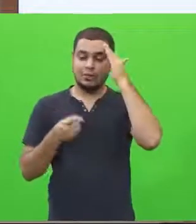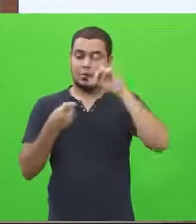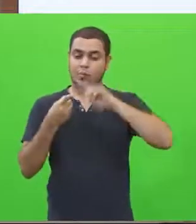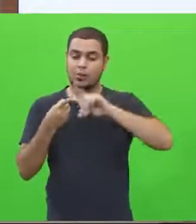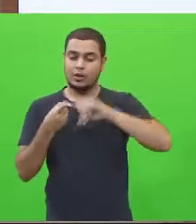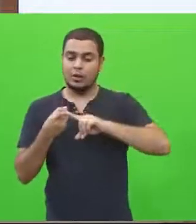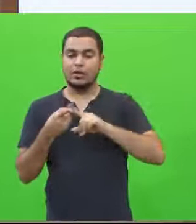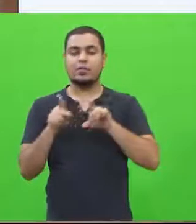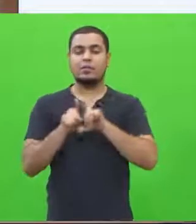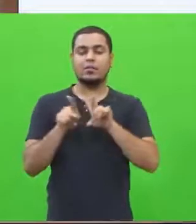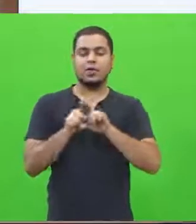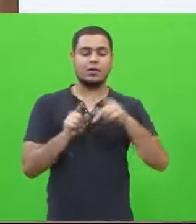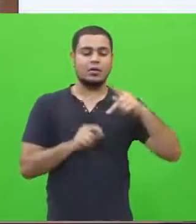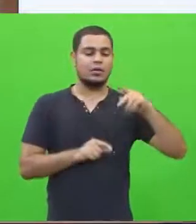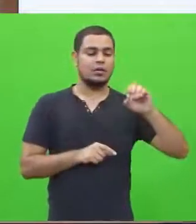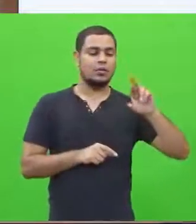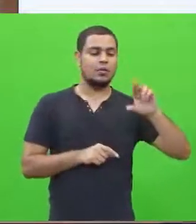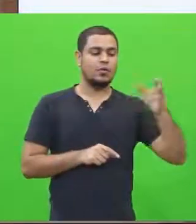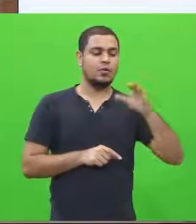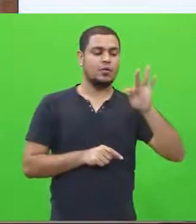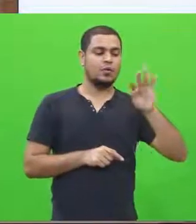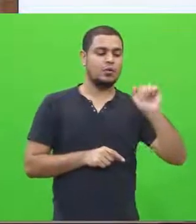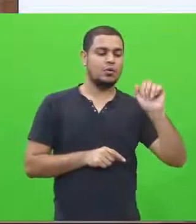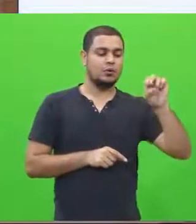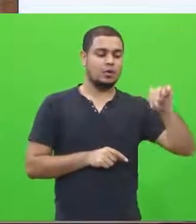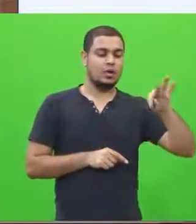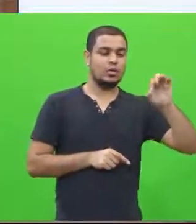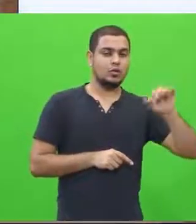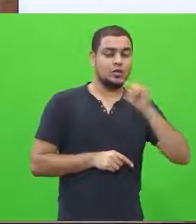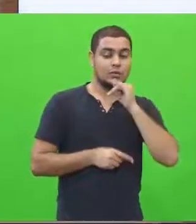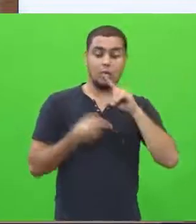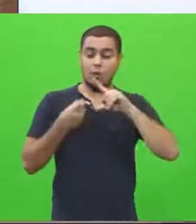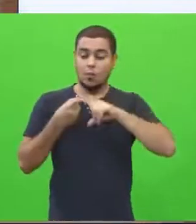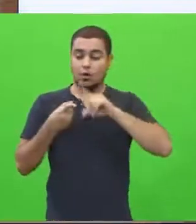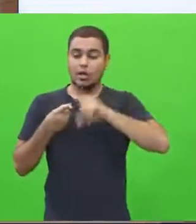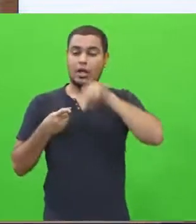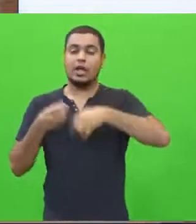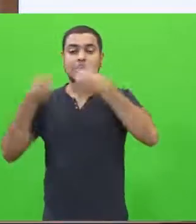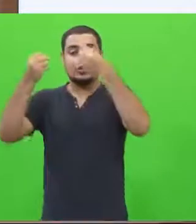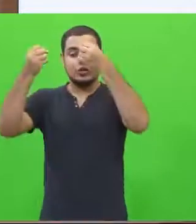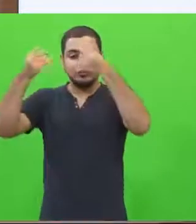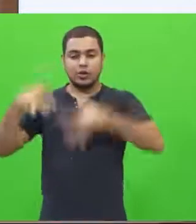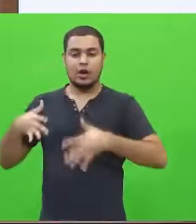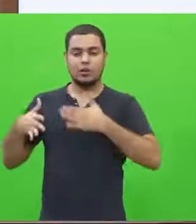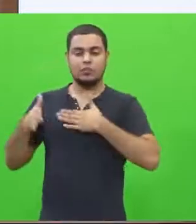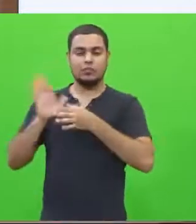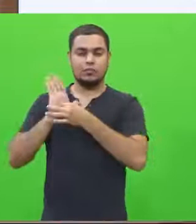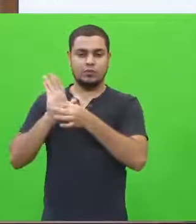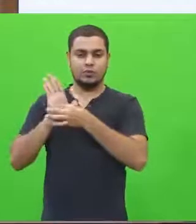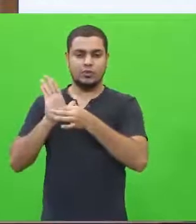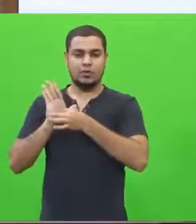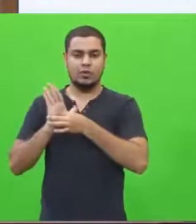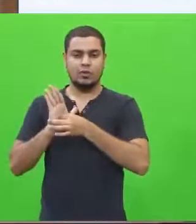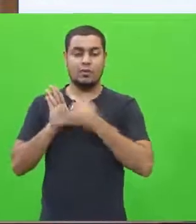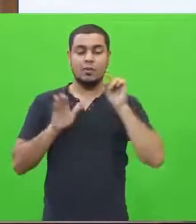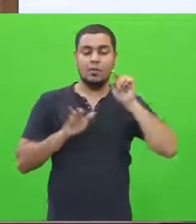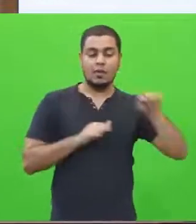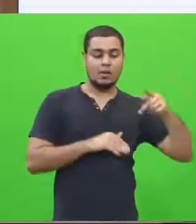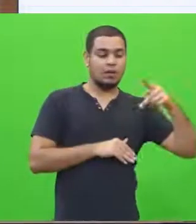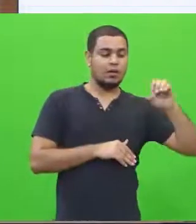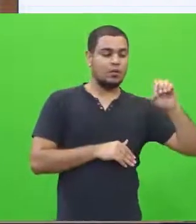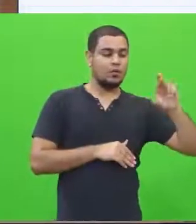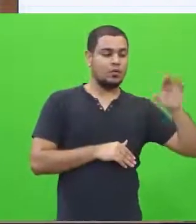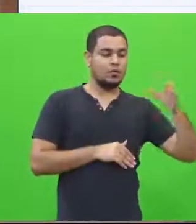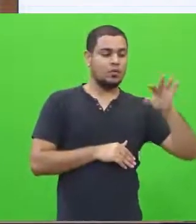um portanto, um porquê tem uma vírgula antes. Eu estou justificando algo a respeito do meu ponto de vista. Um portanto, eu estou